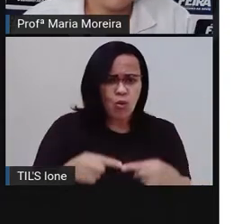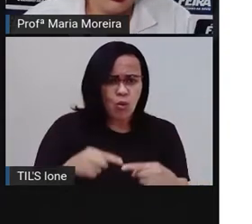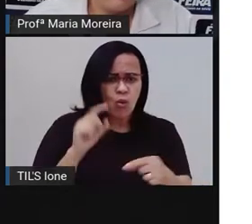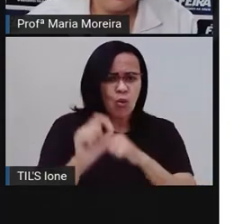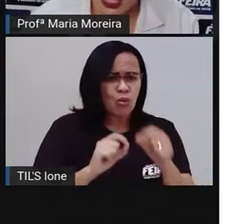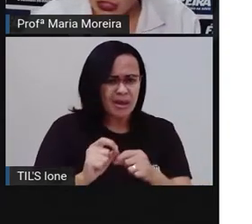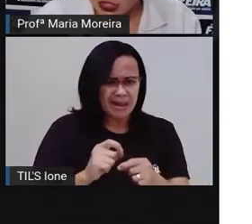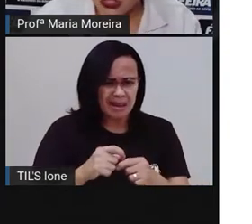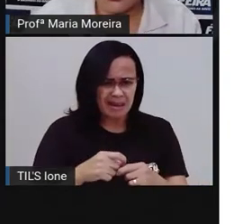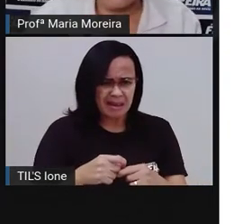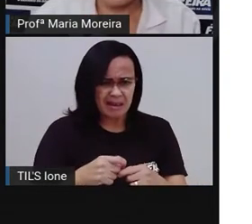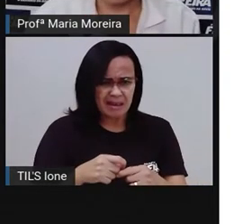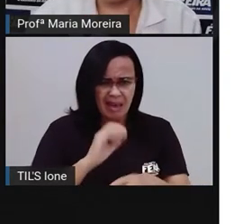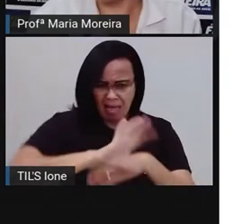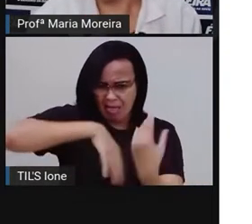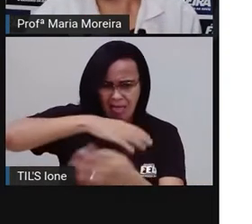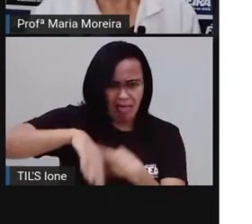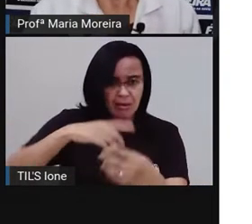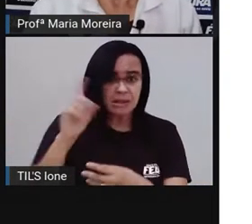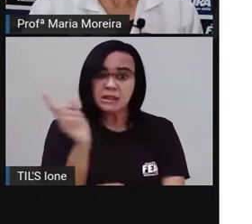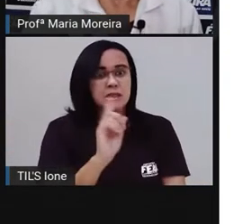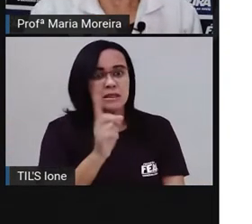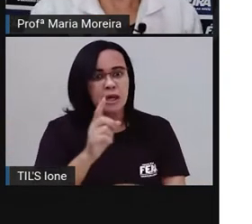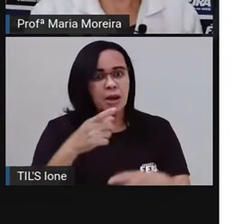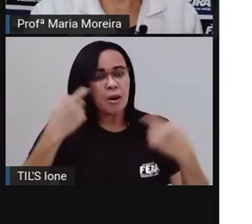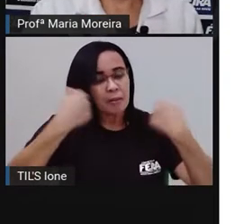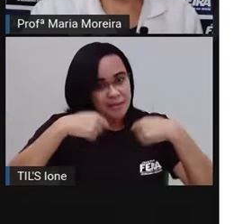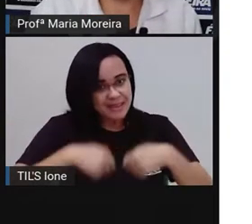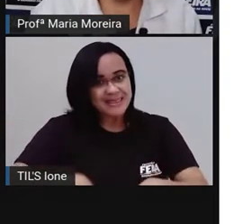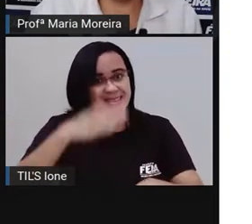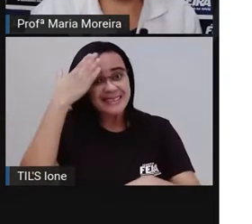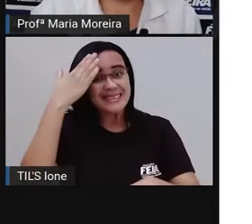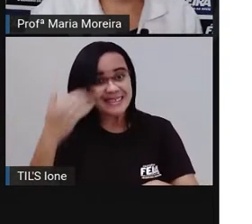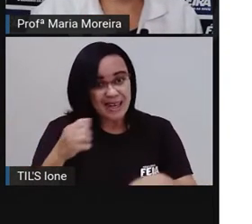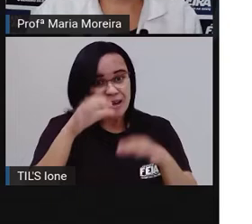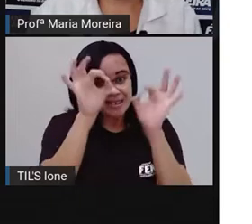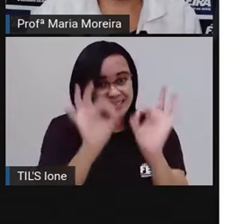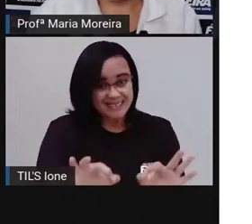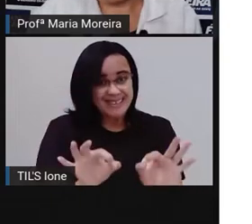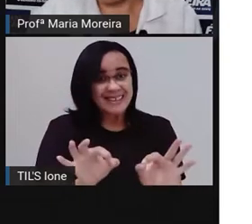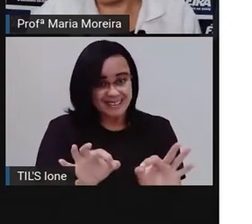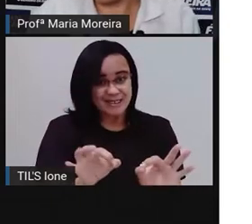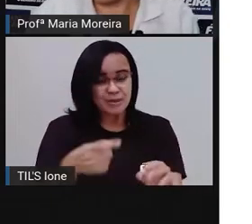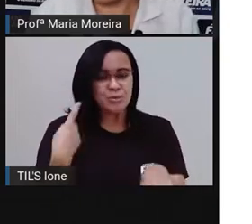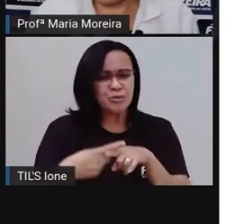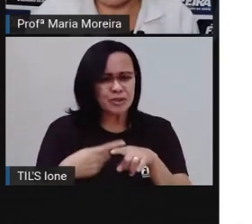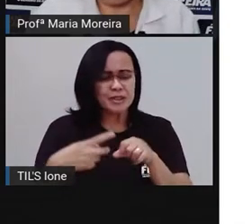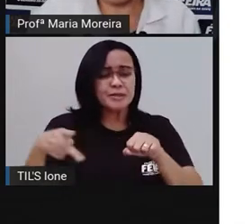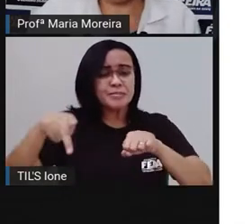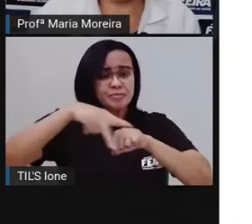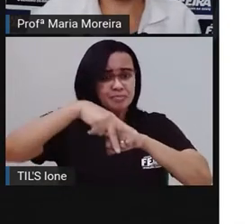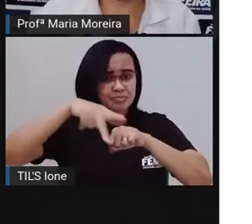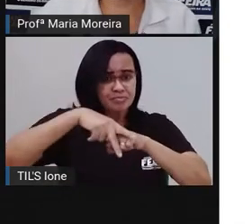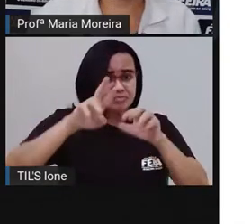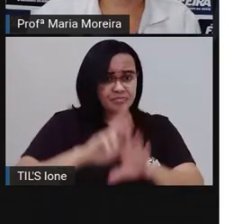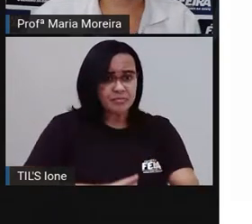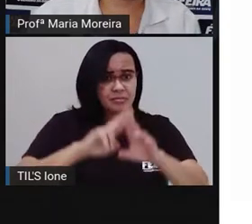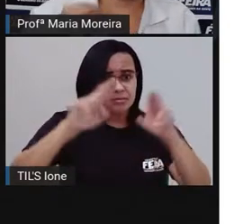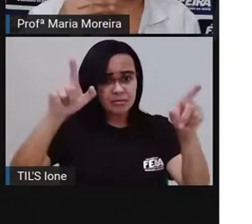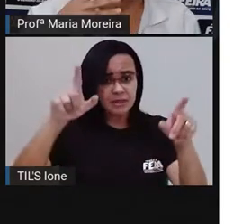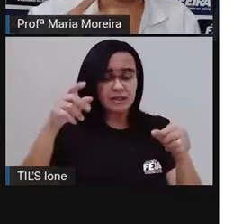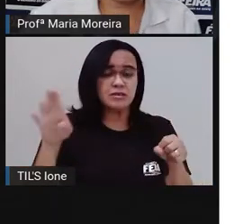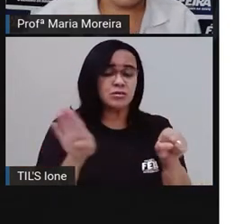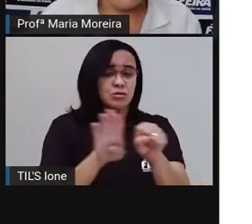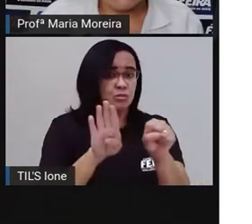é aleatório, tá, gente? Bom, os pronomes, eles são diferentes dos substantivos, porque não tem